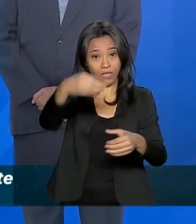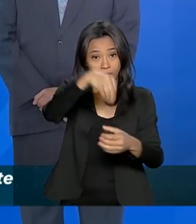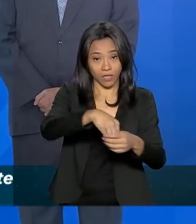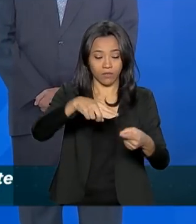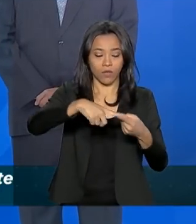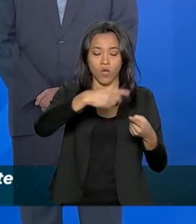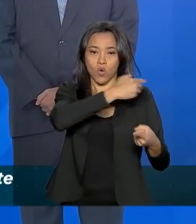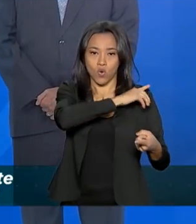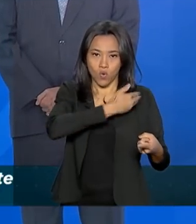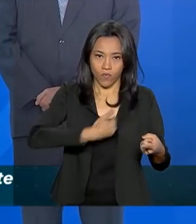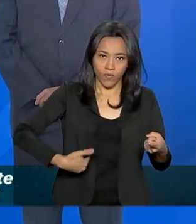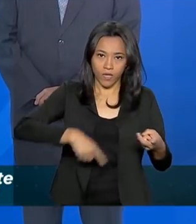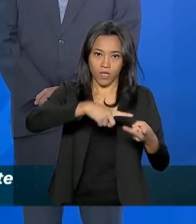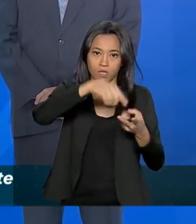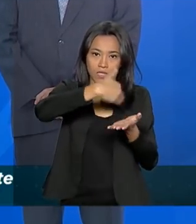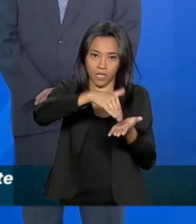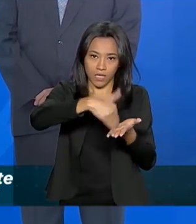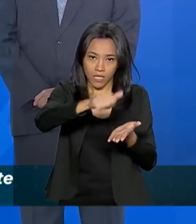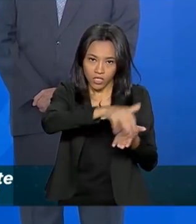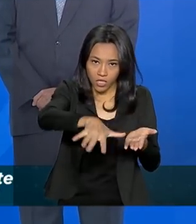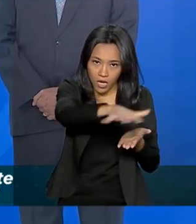Secretaria Geral e a Casa Civil, são fusíveis.